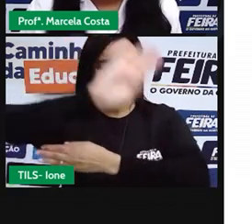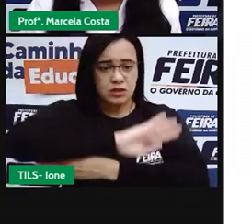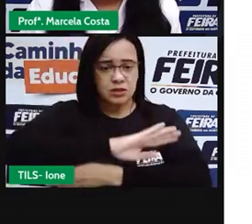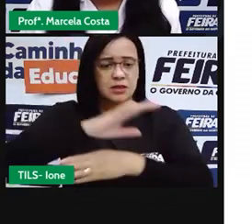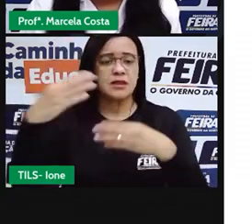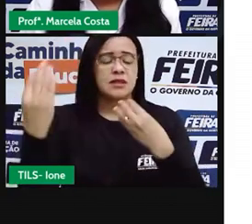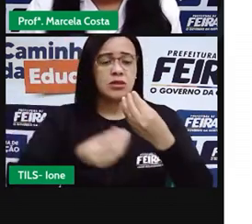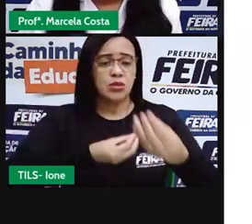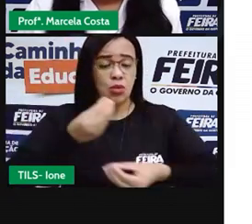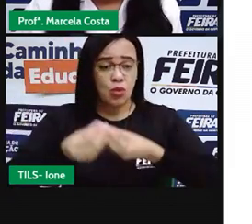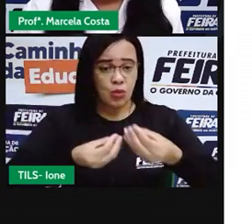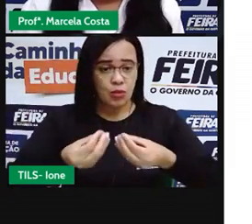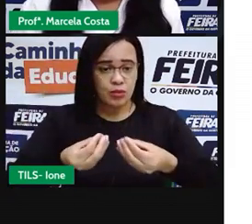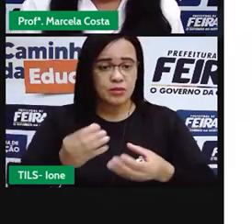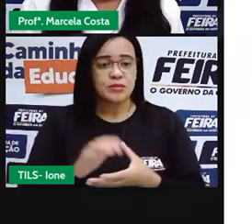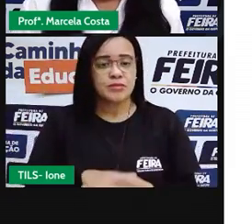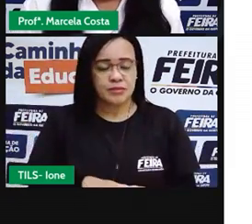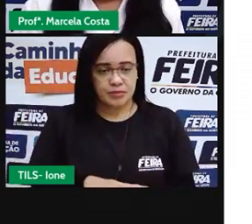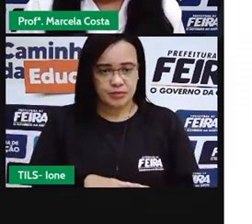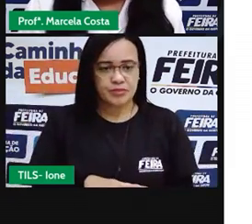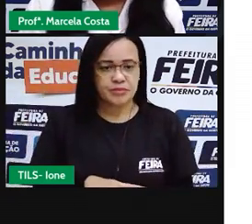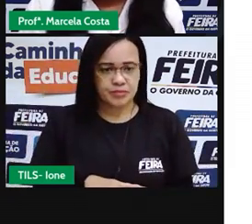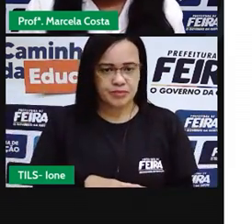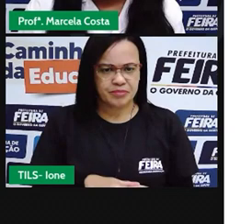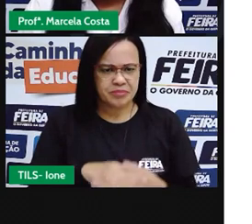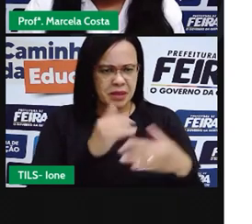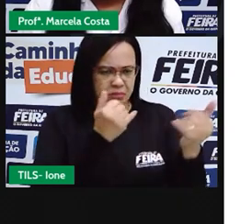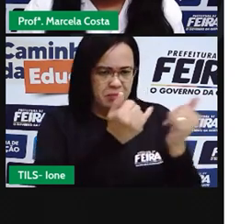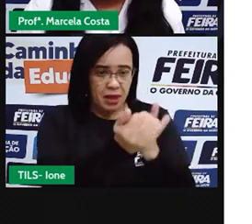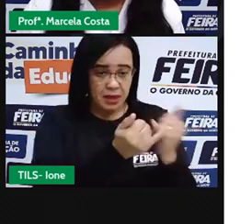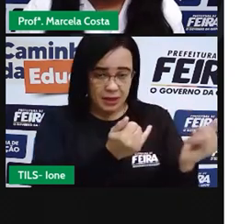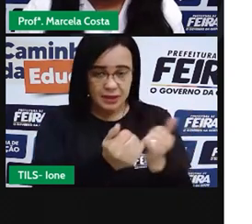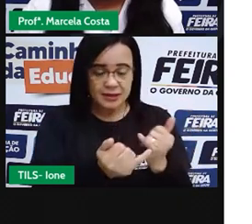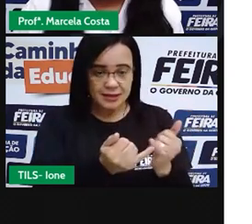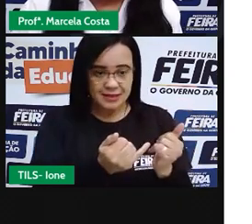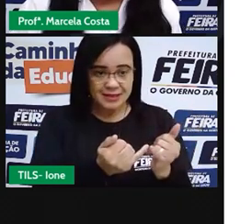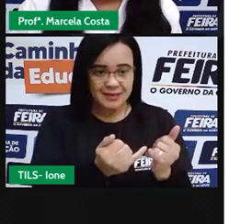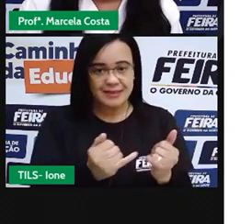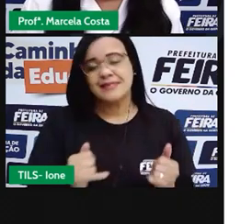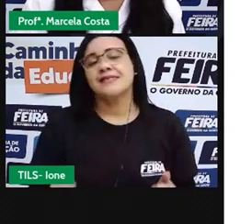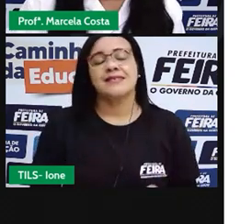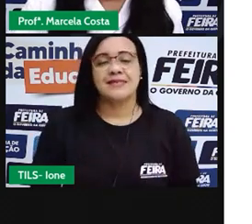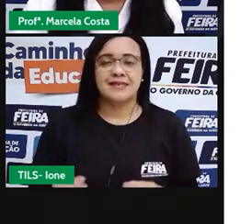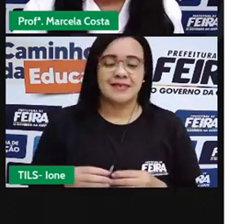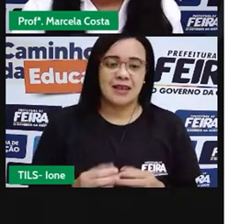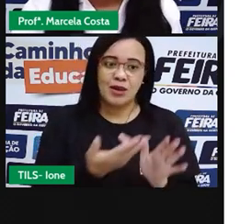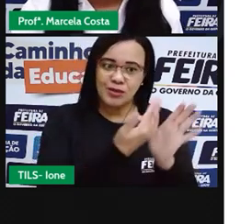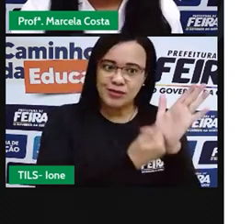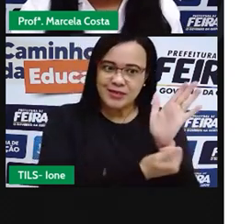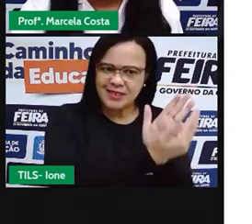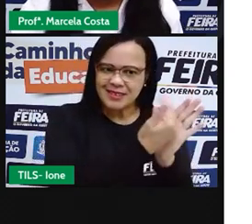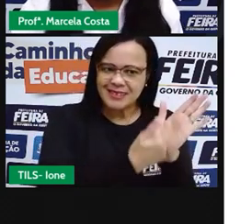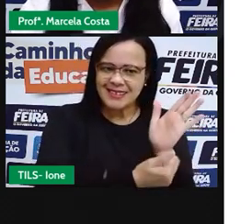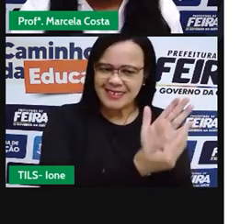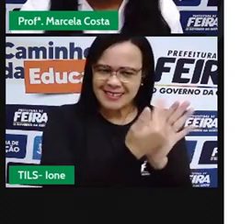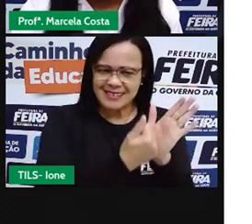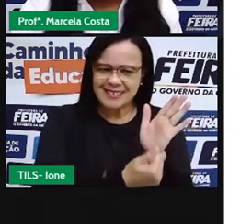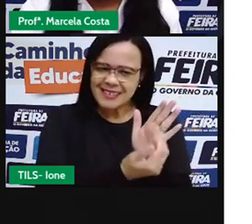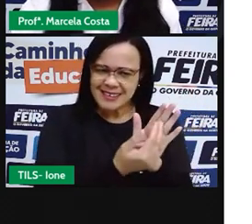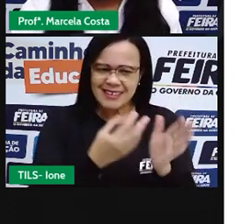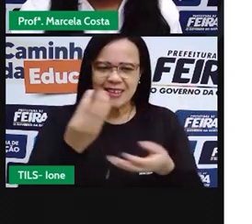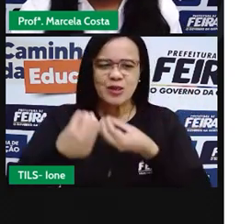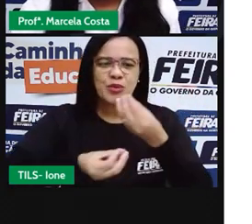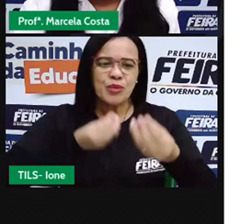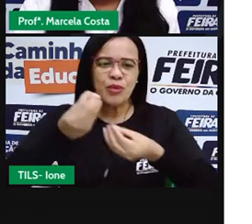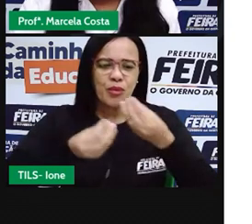são parecidas. Esse design, essa maneira de